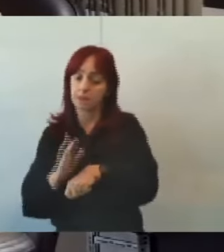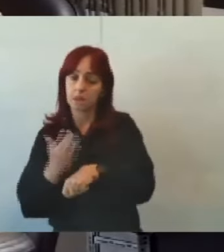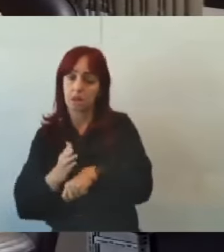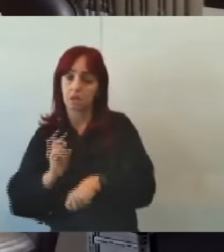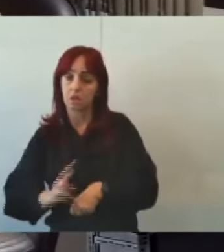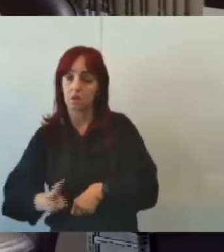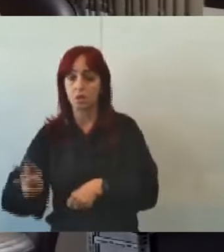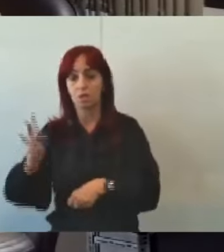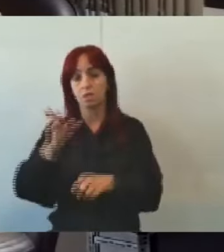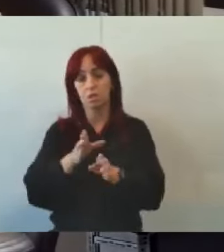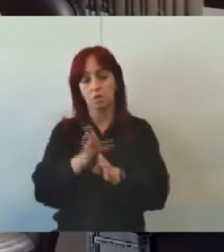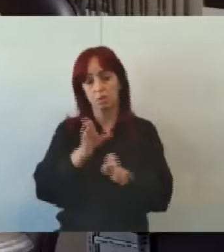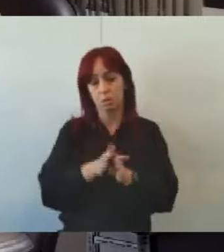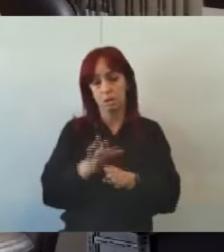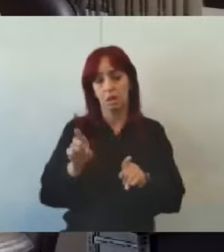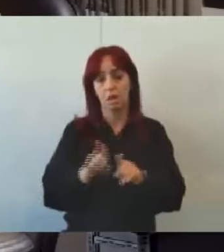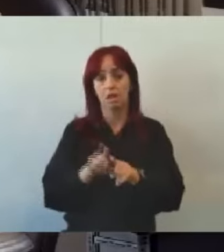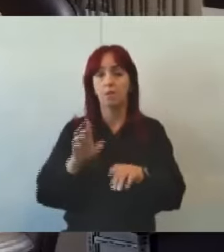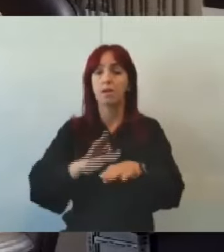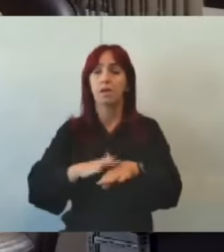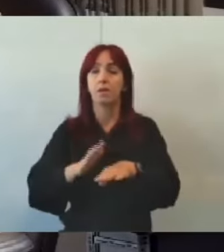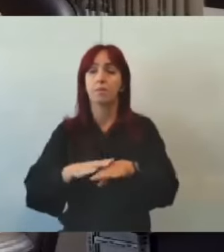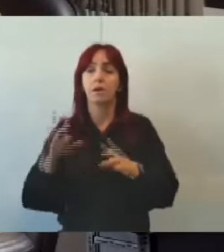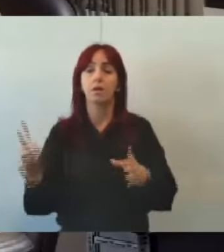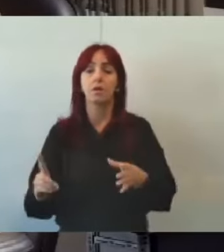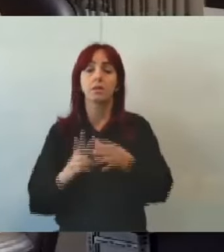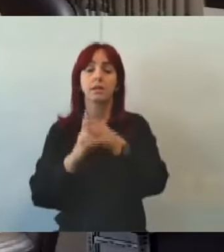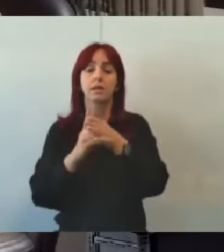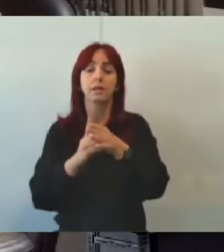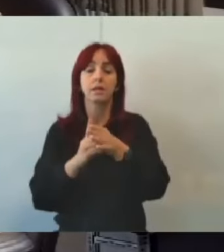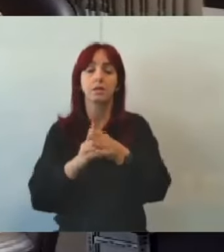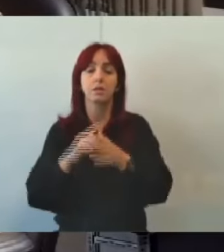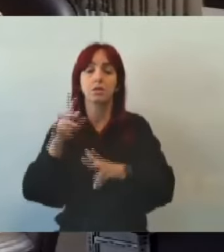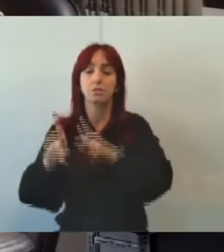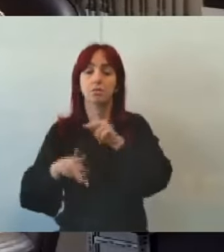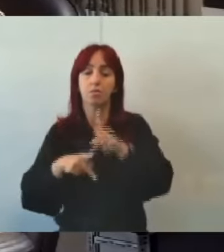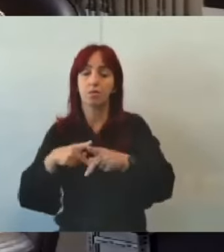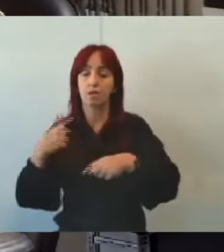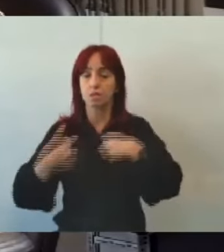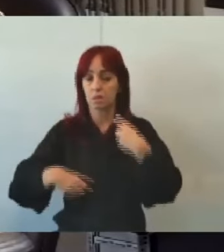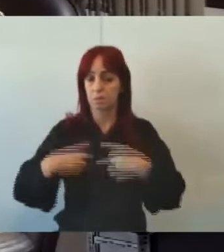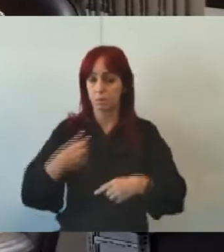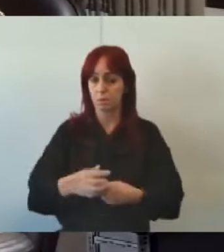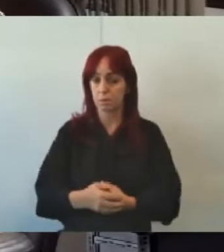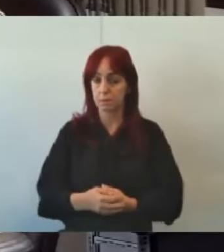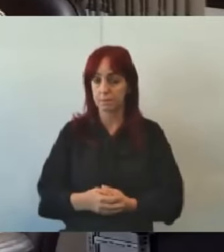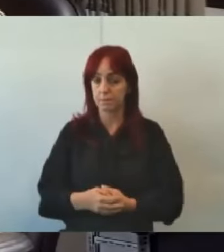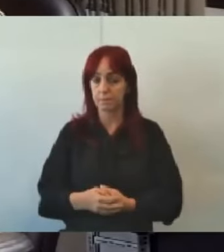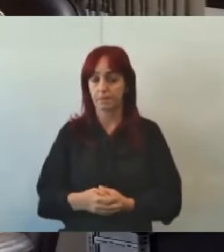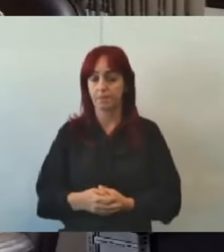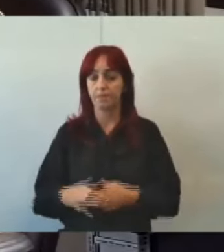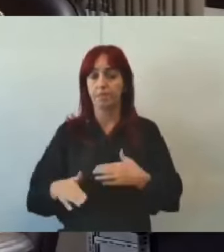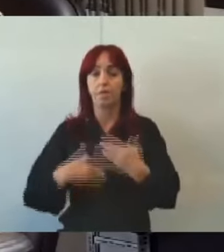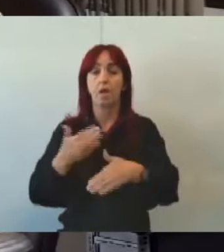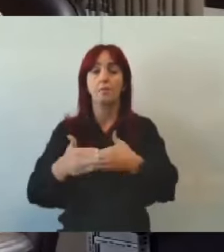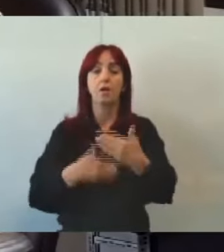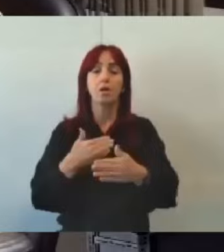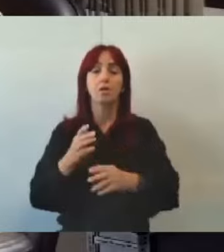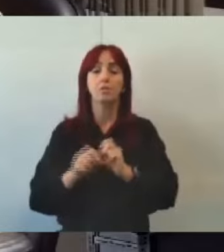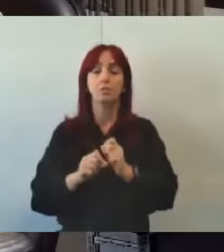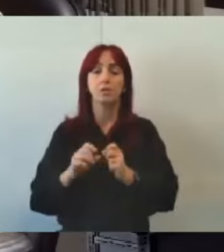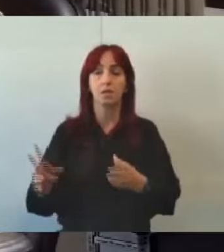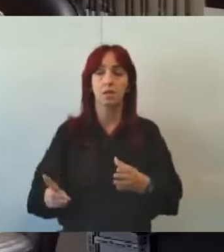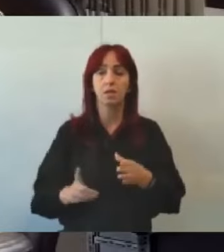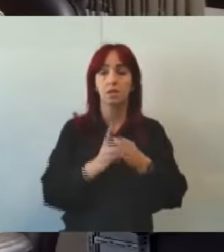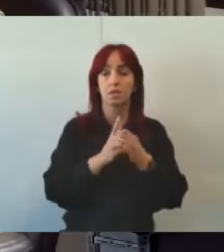dos conselheiros, além da maior integração entre as políticas públicas. E aí, os nossos próximos passos seriam as implementações das